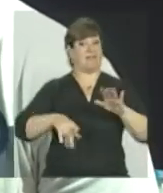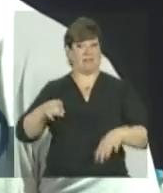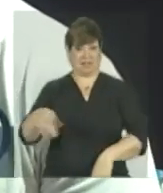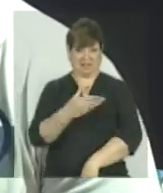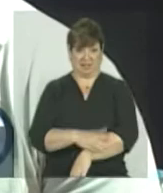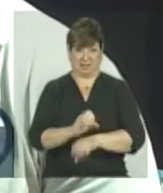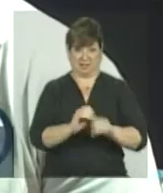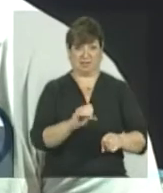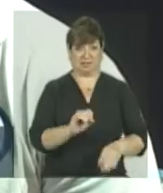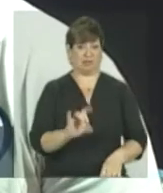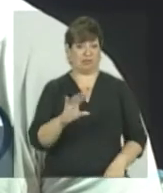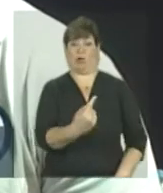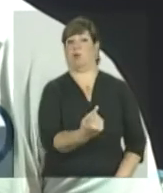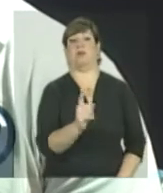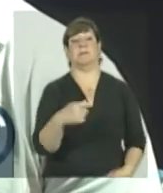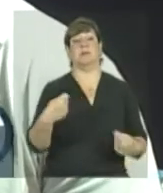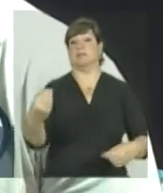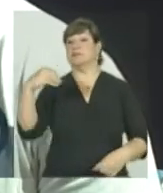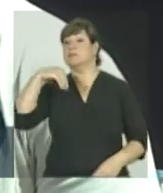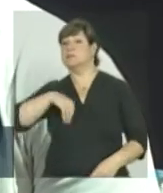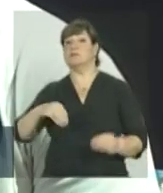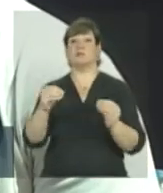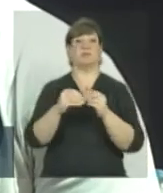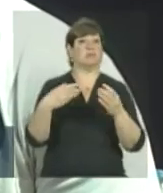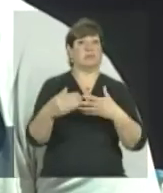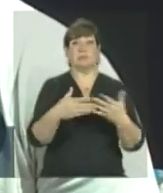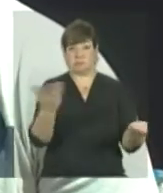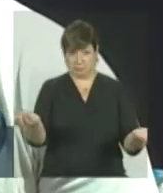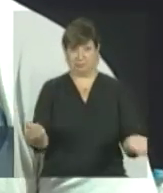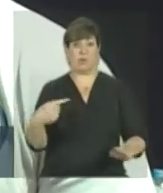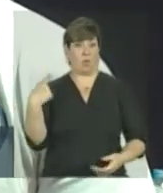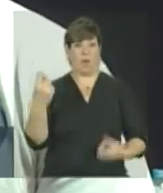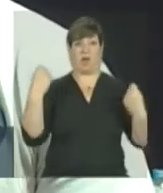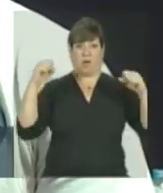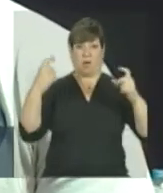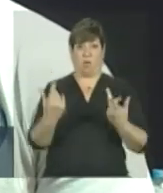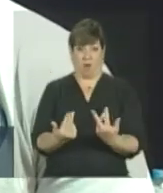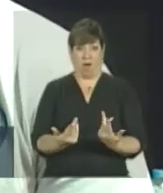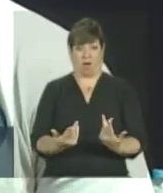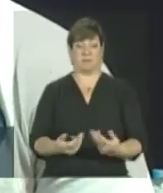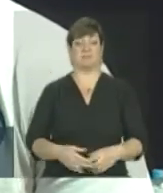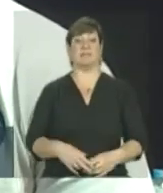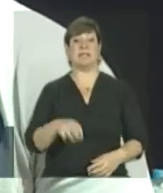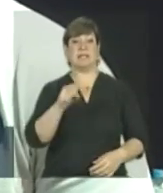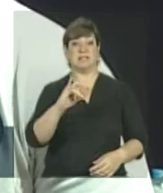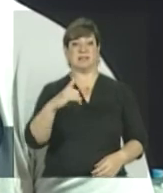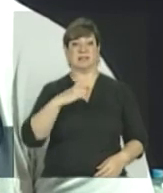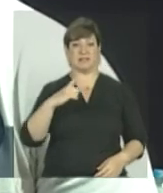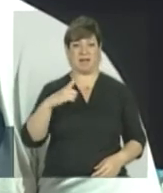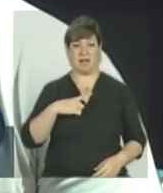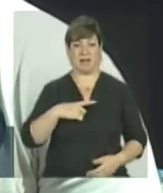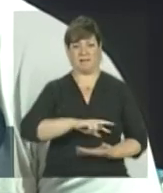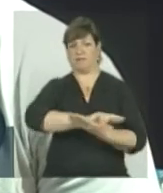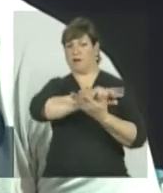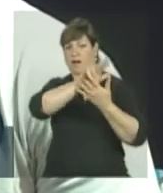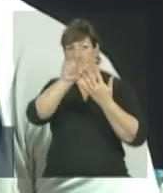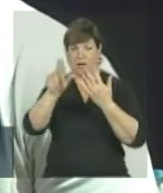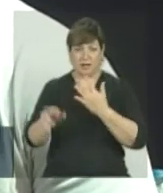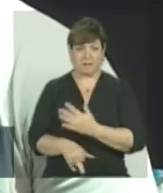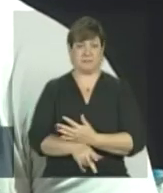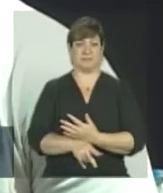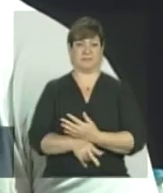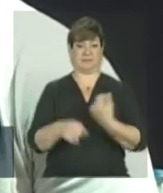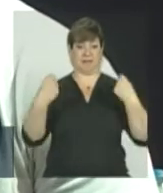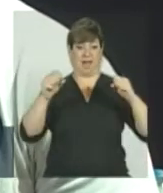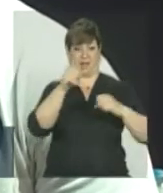dedicar exclusivamente a isso, Tem que ter uma outra profissão, assim como os atletas também. Então, se você abrir o leque, não só